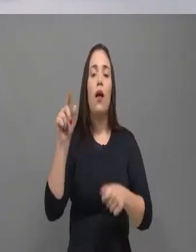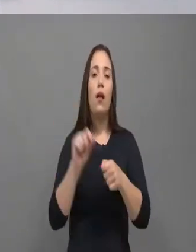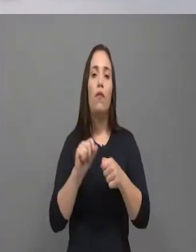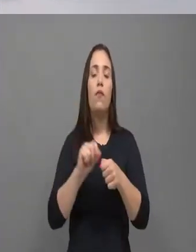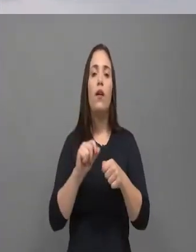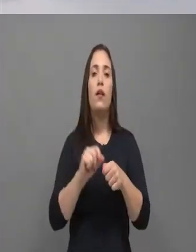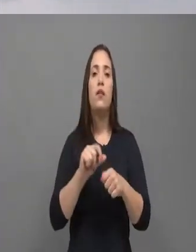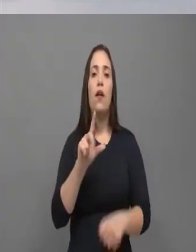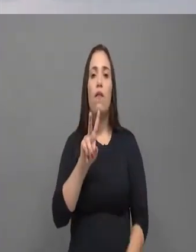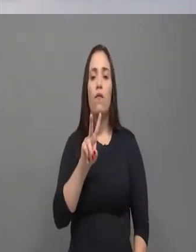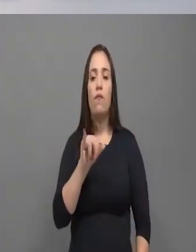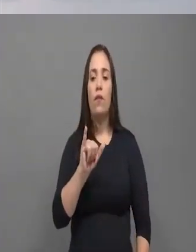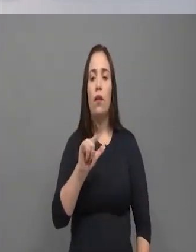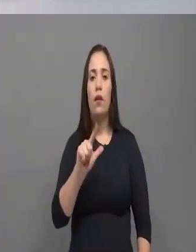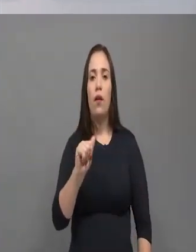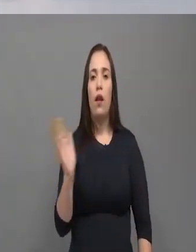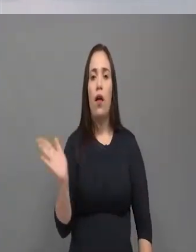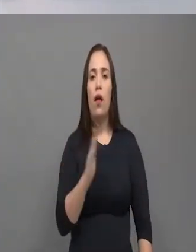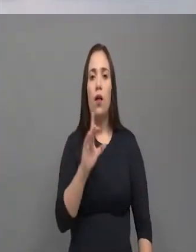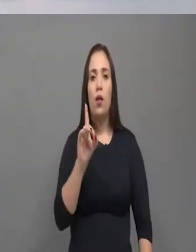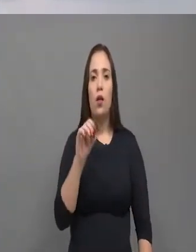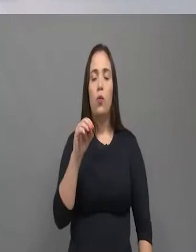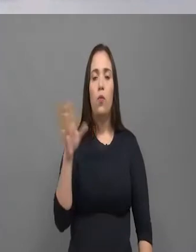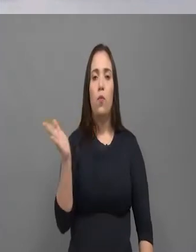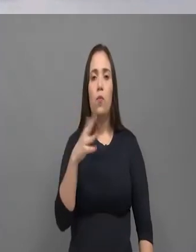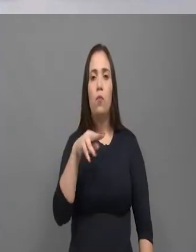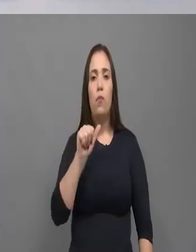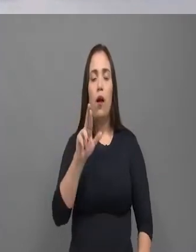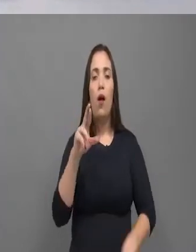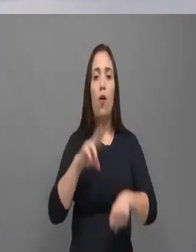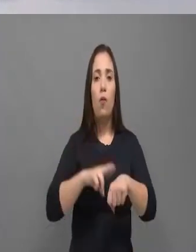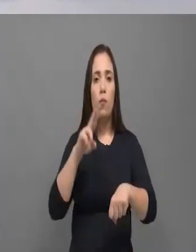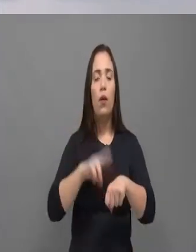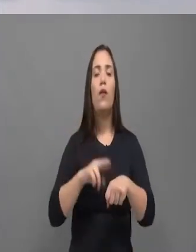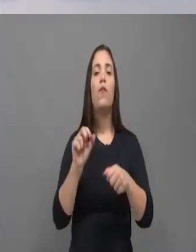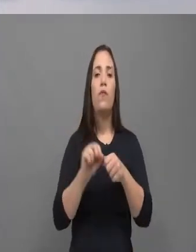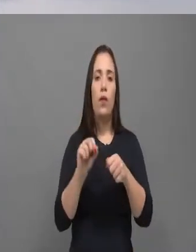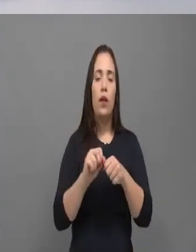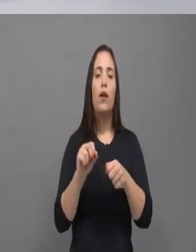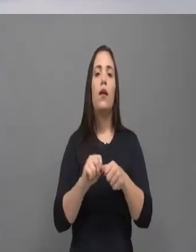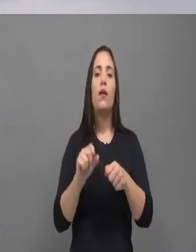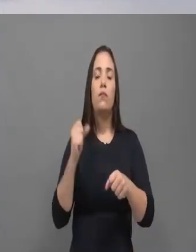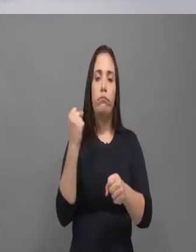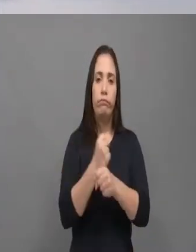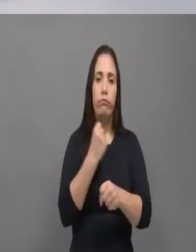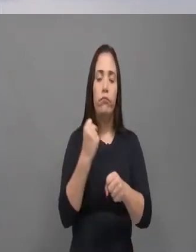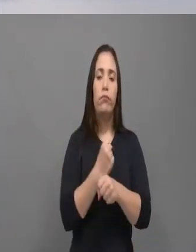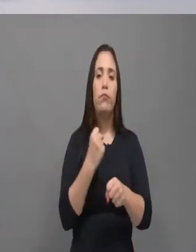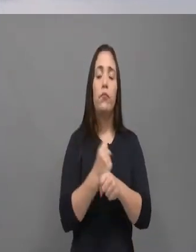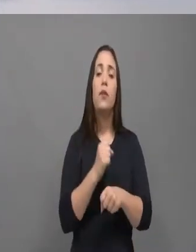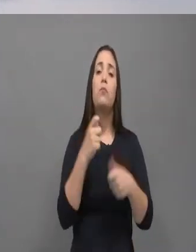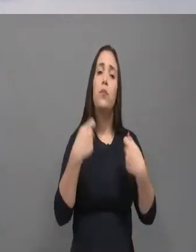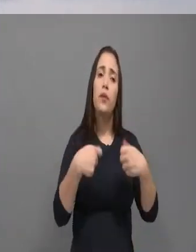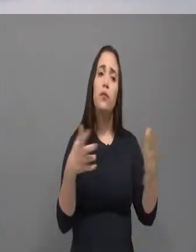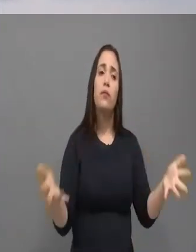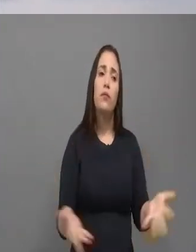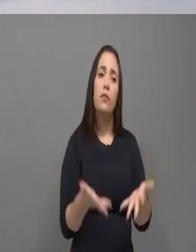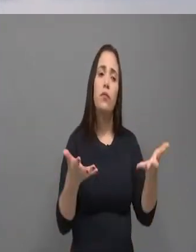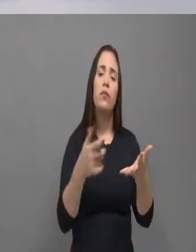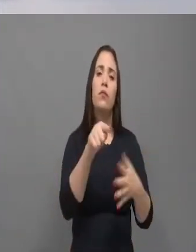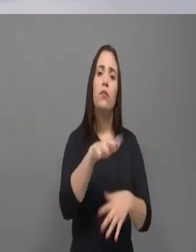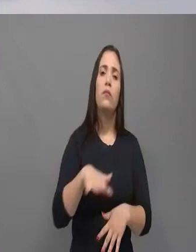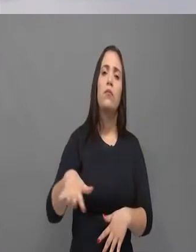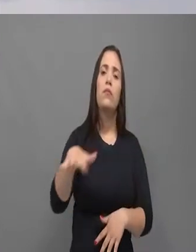é uma região onde precisa o poder público chegar, porque, como eu disse, se você não